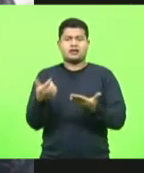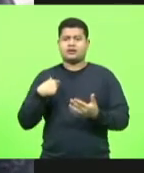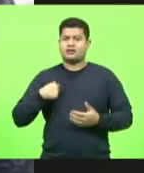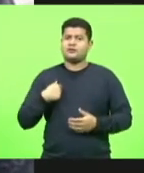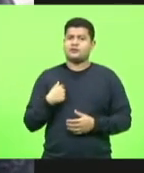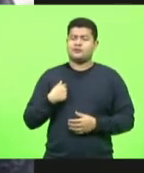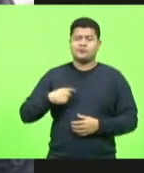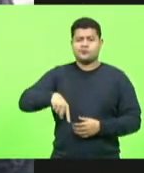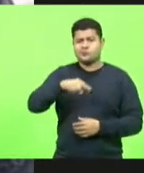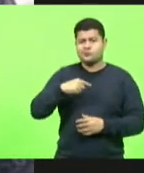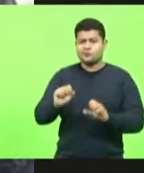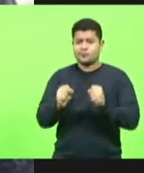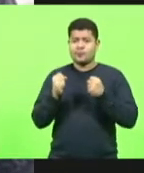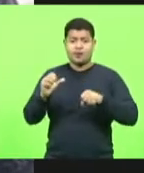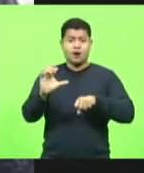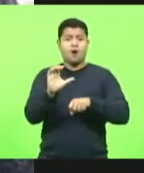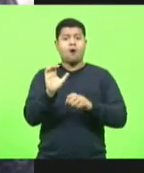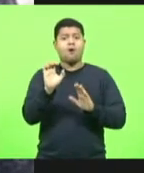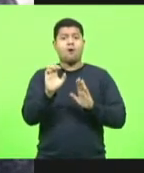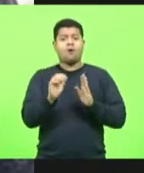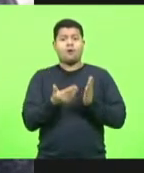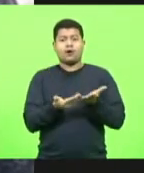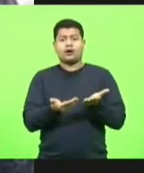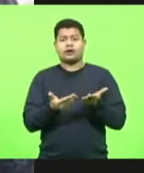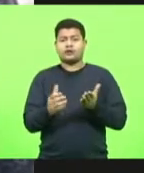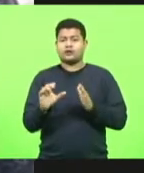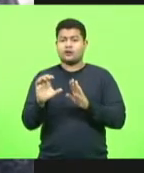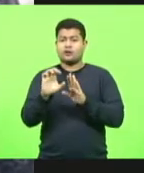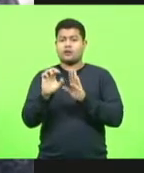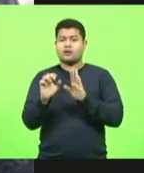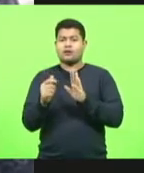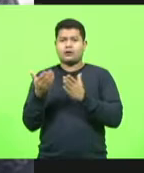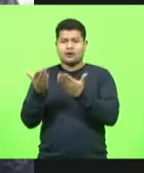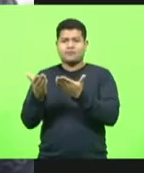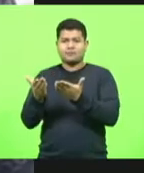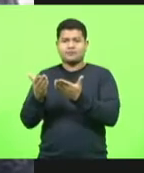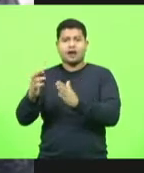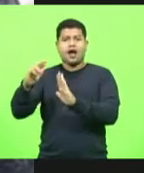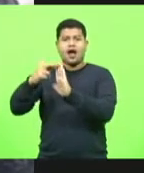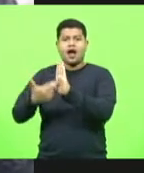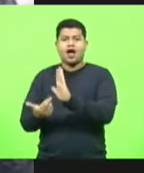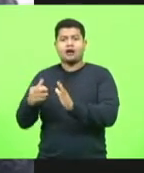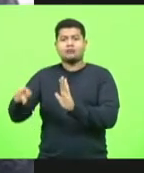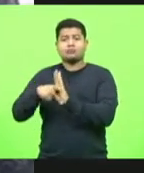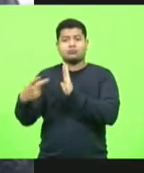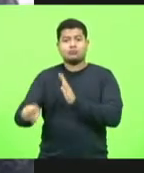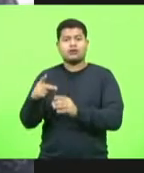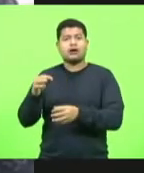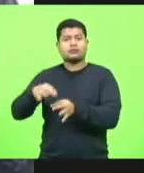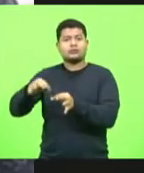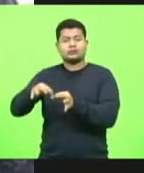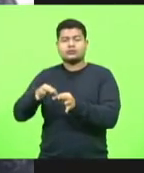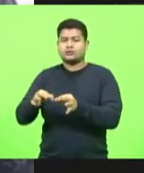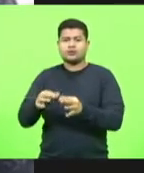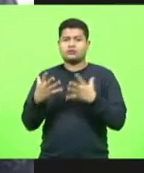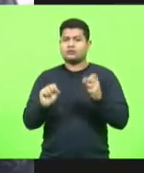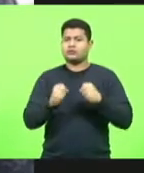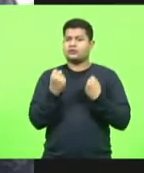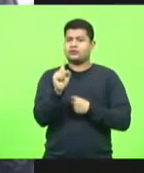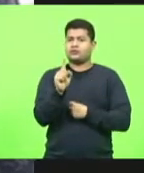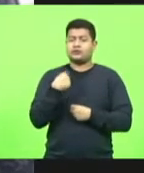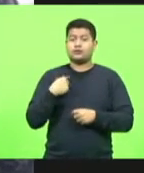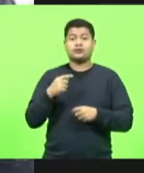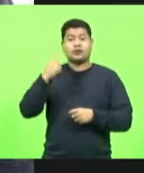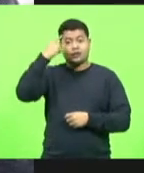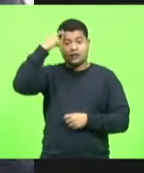o estatuto da instituição. Então, é bom lembrar, de uma forma até constitucional,